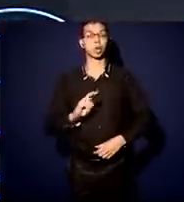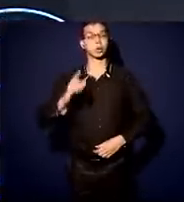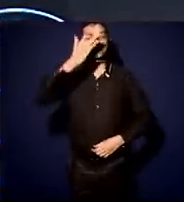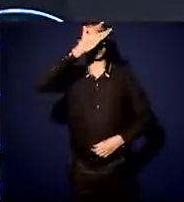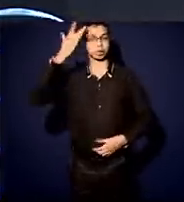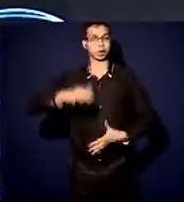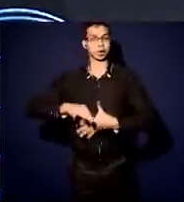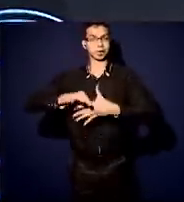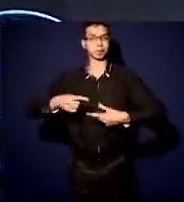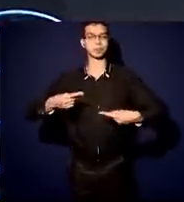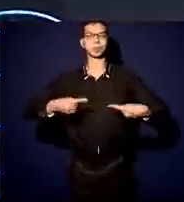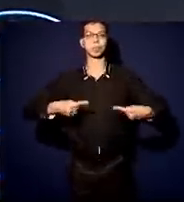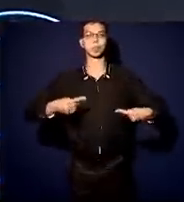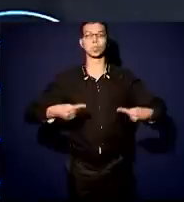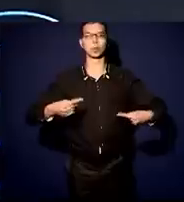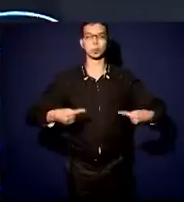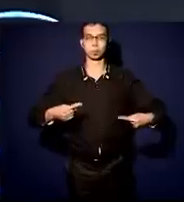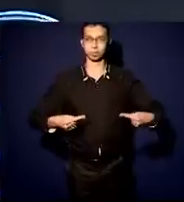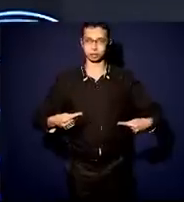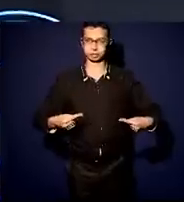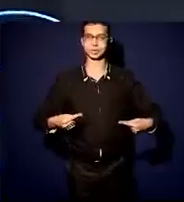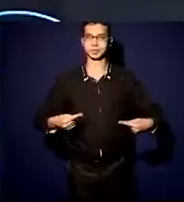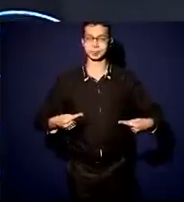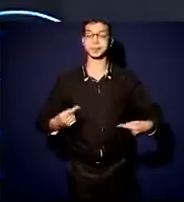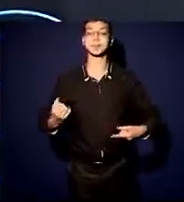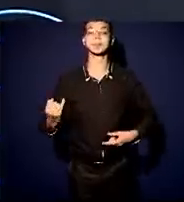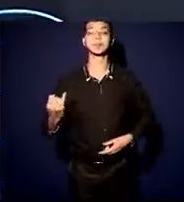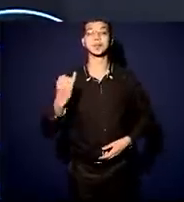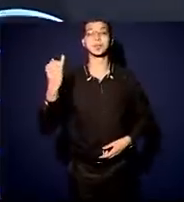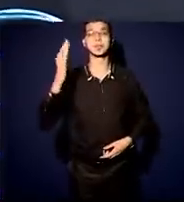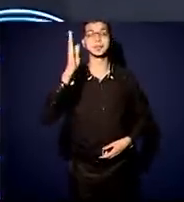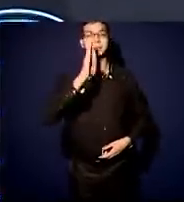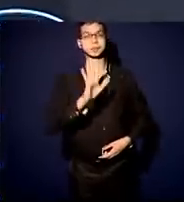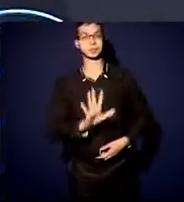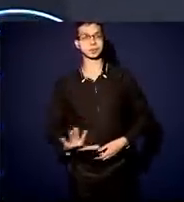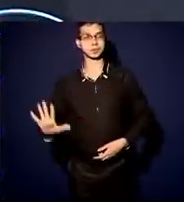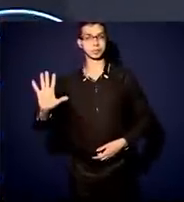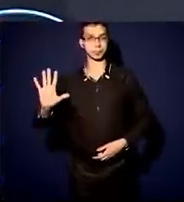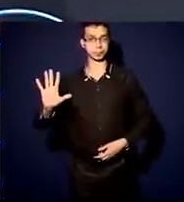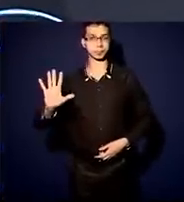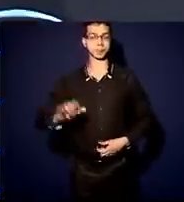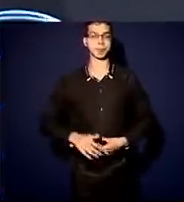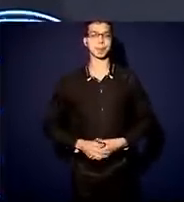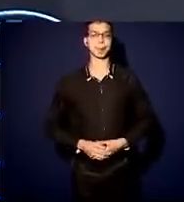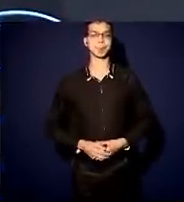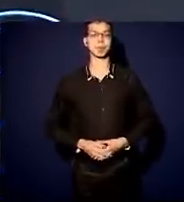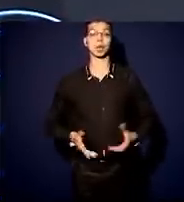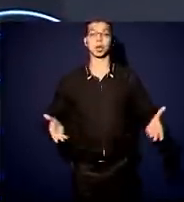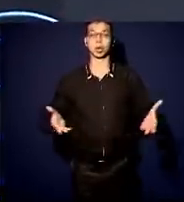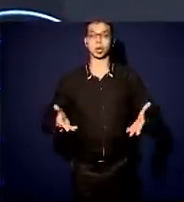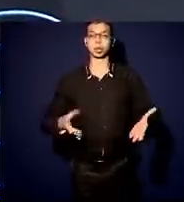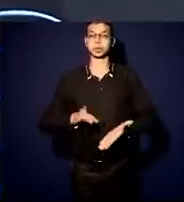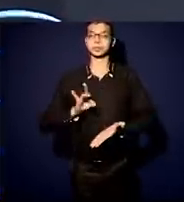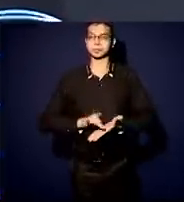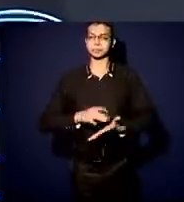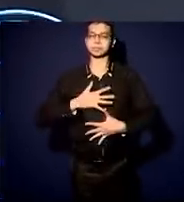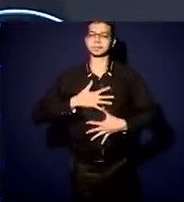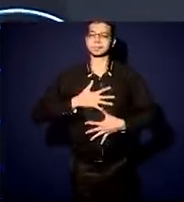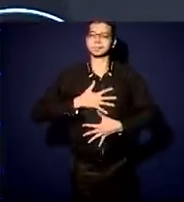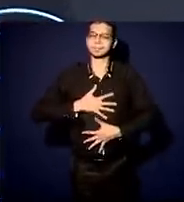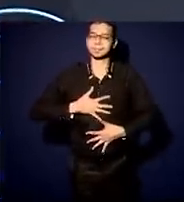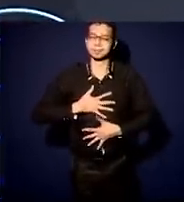políticas importantes do Brasil e hoje nós vamos ter o prazer